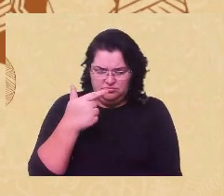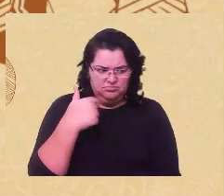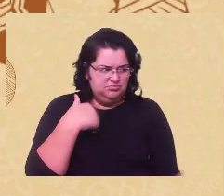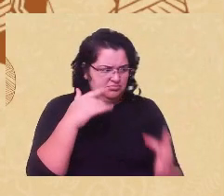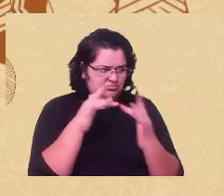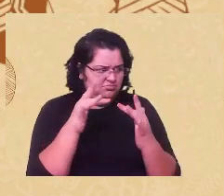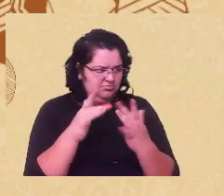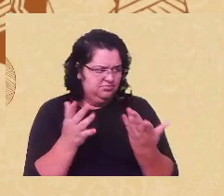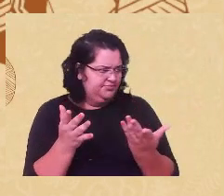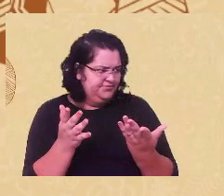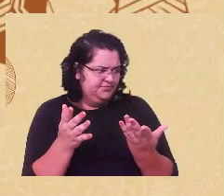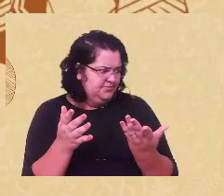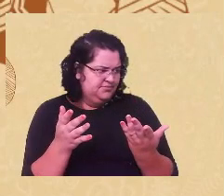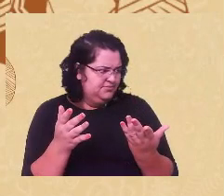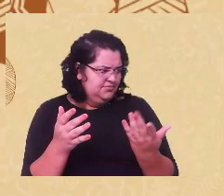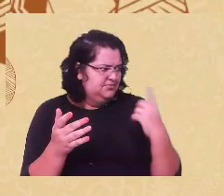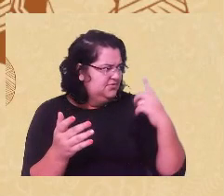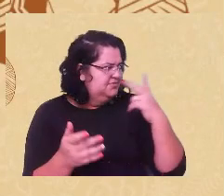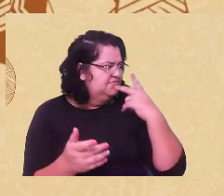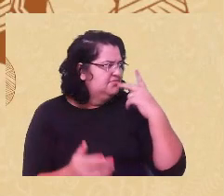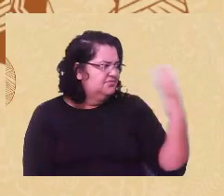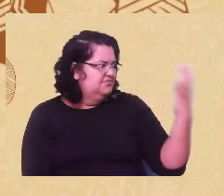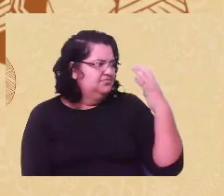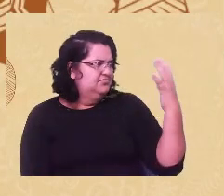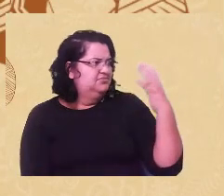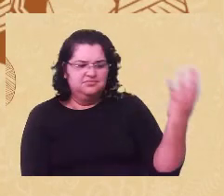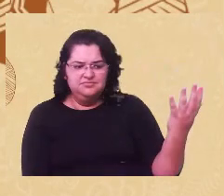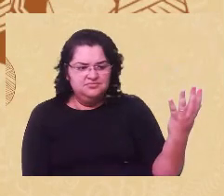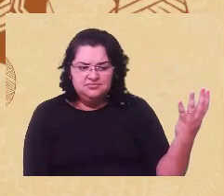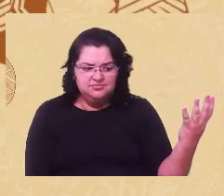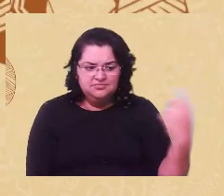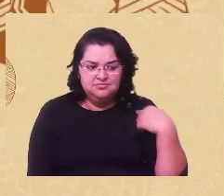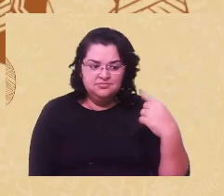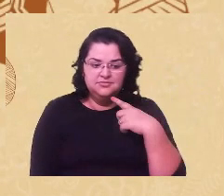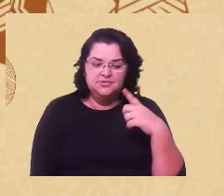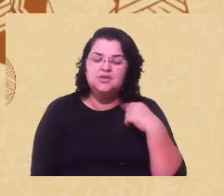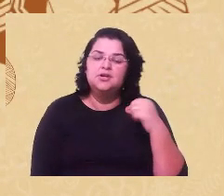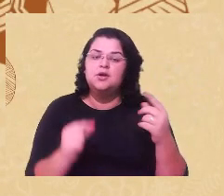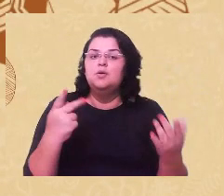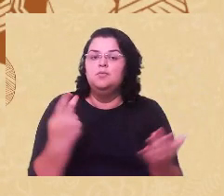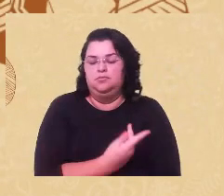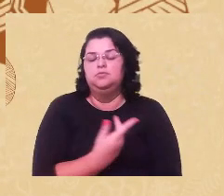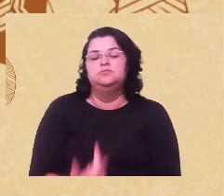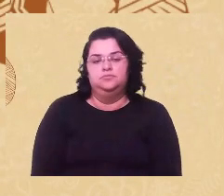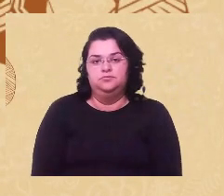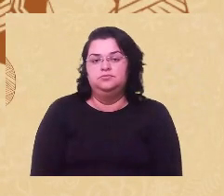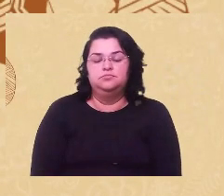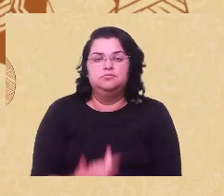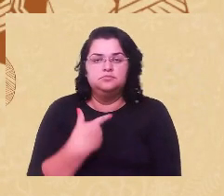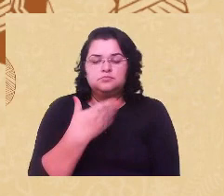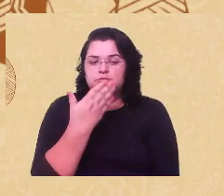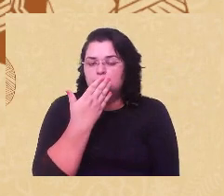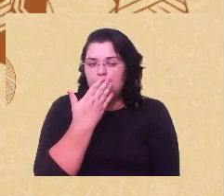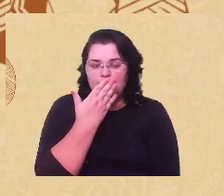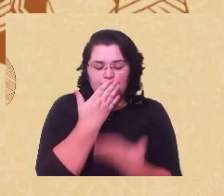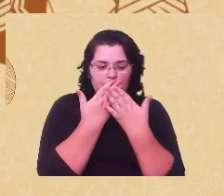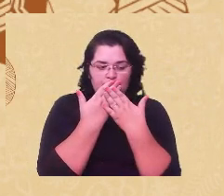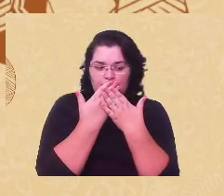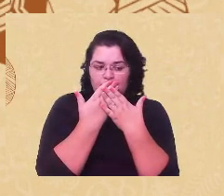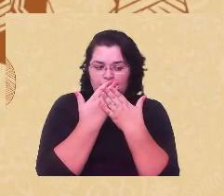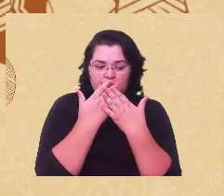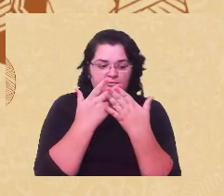ela estava falando daquilo para me constranger, porque ela estava suspeitando do que eu tinha provocado, mas eu não disse nada, fiquei ali com as minhas questões, né?